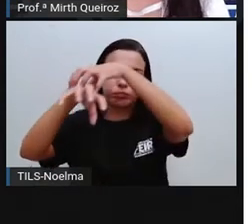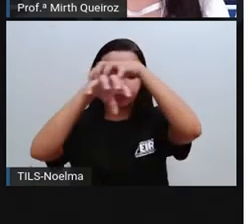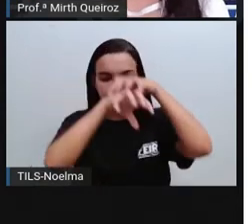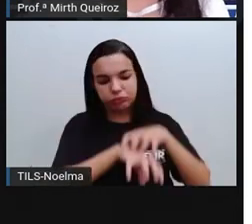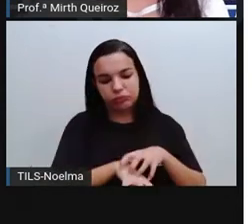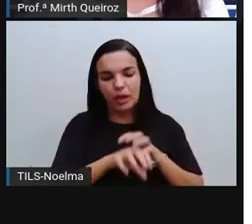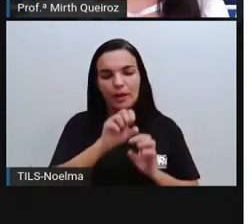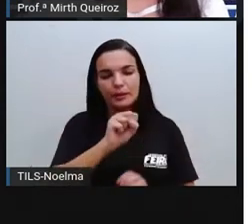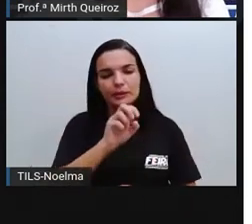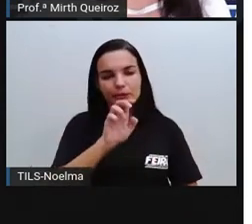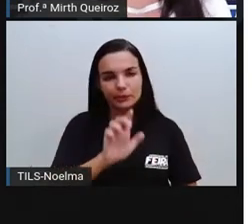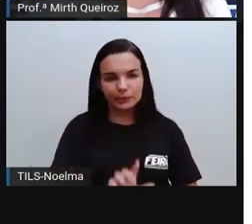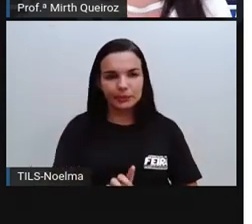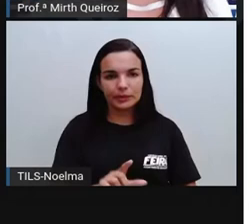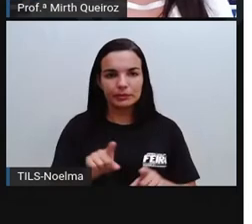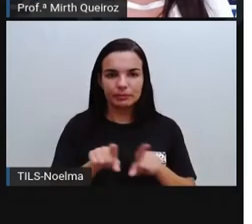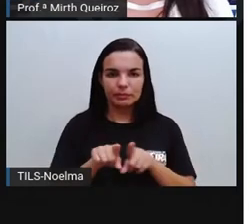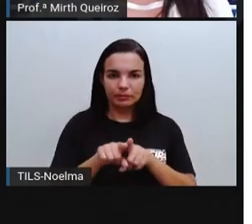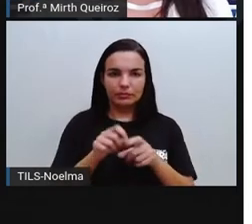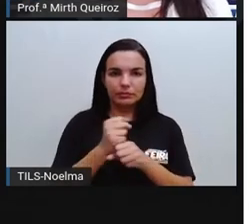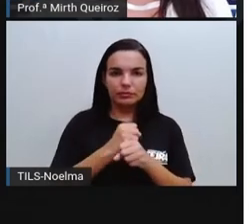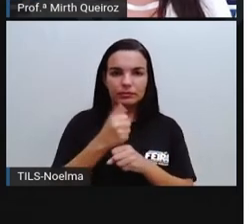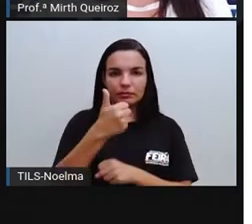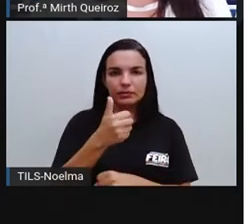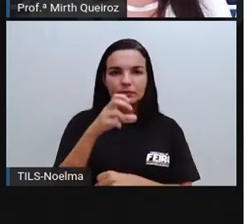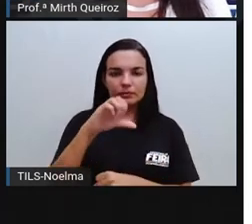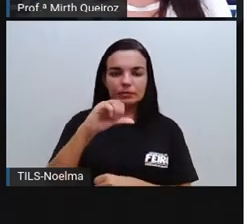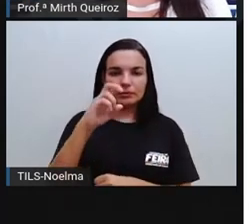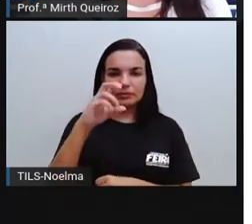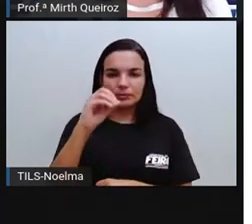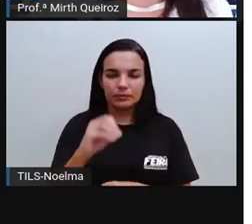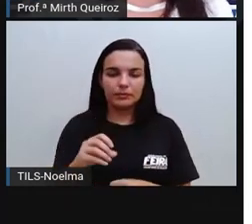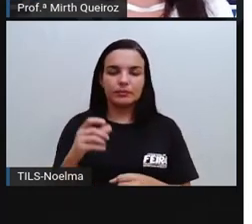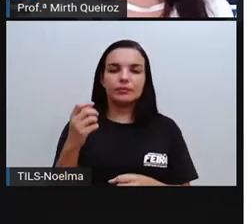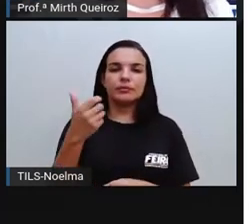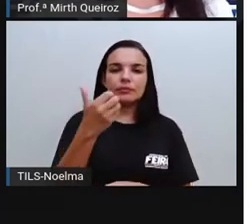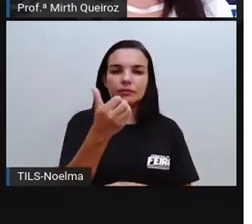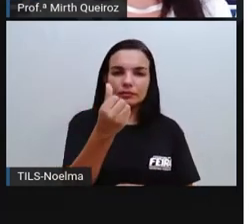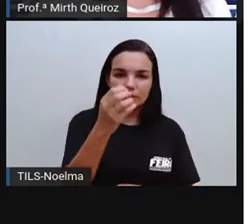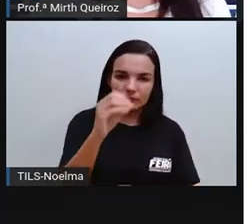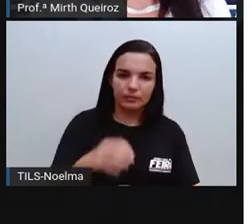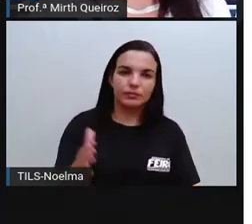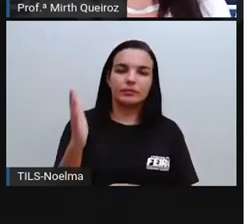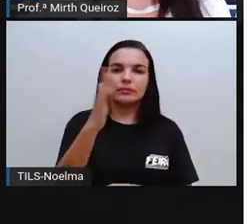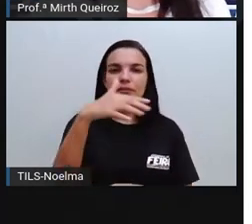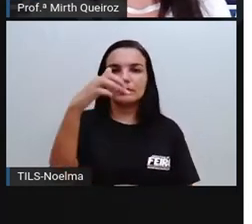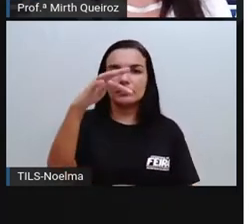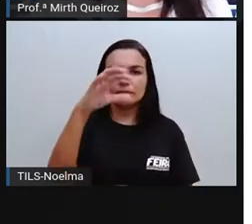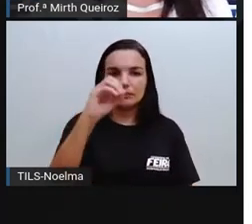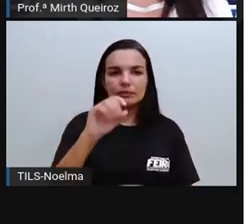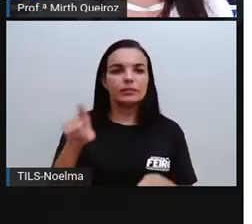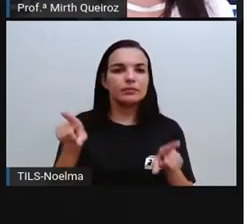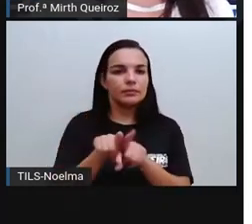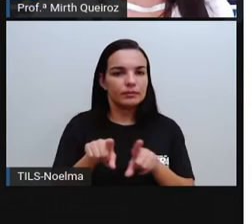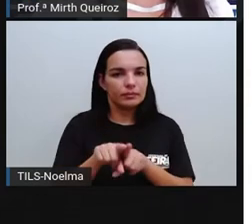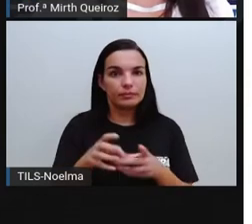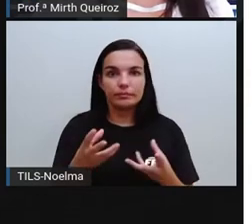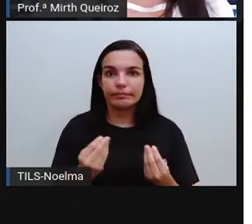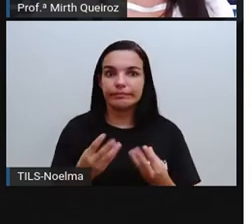60 e 70. E o que motivou é isso? Houve um fator de repulsão, né? Que